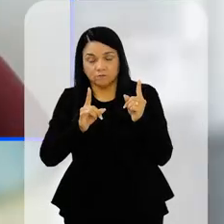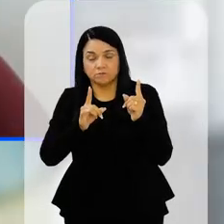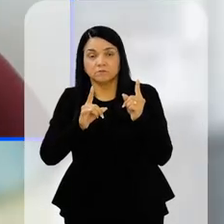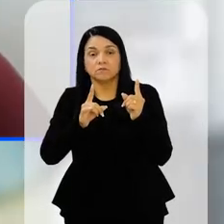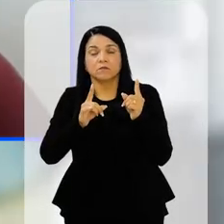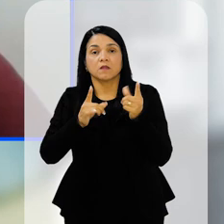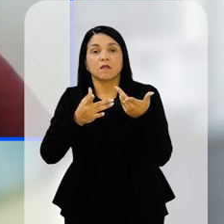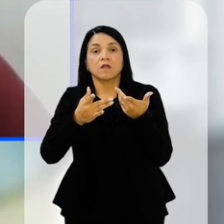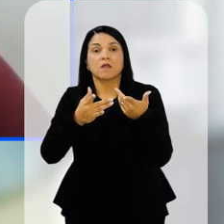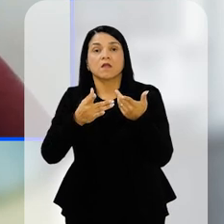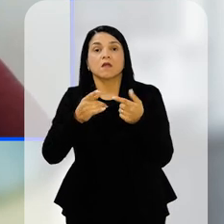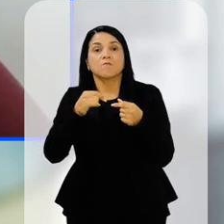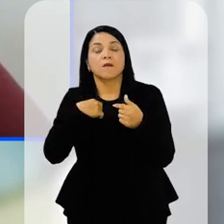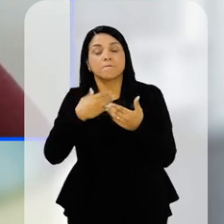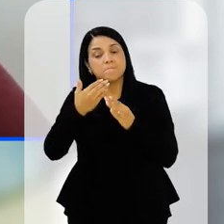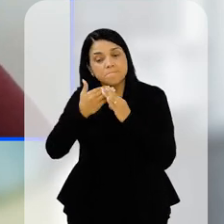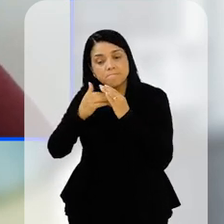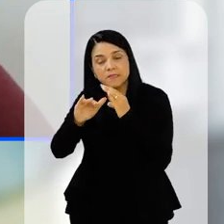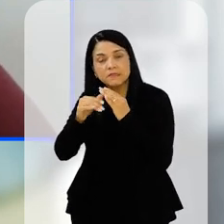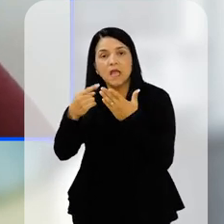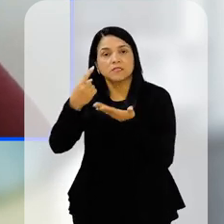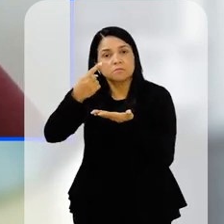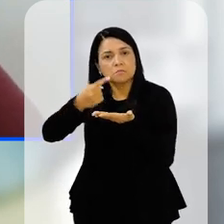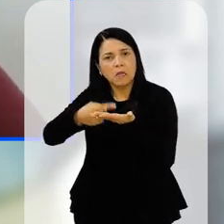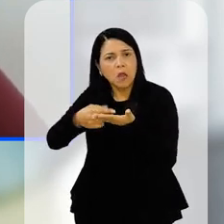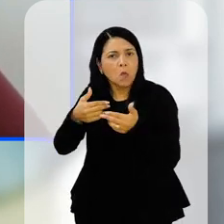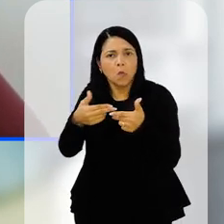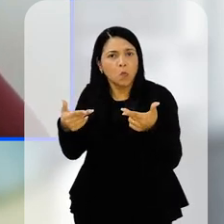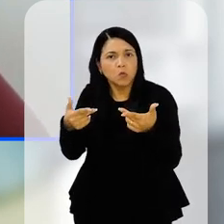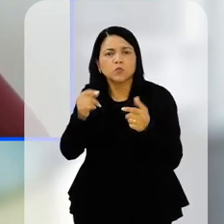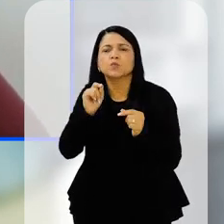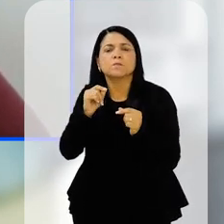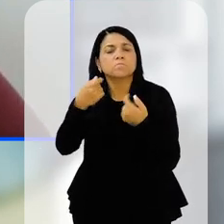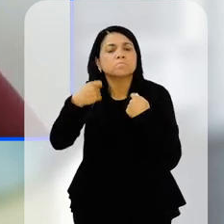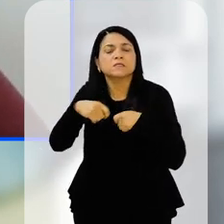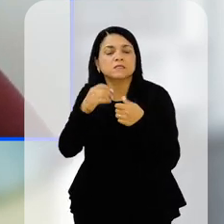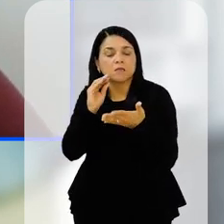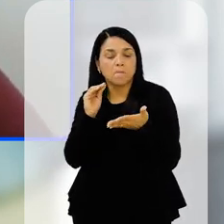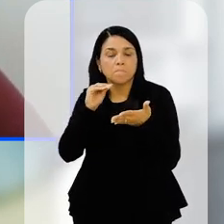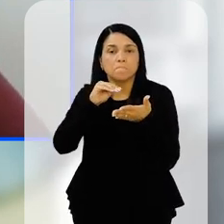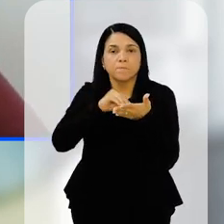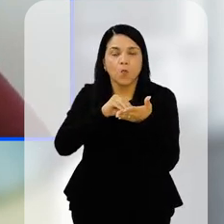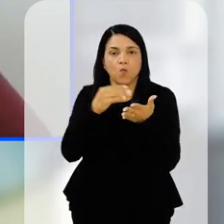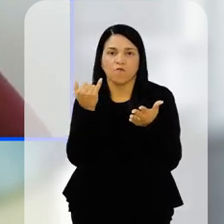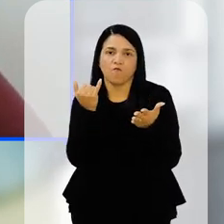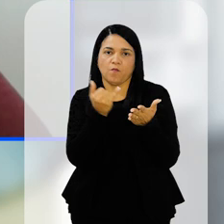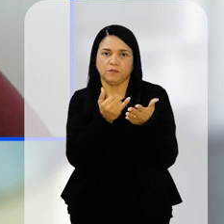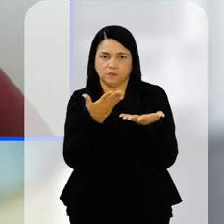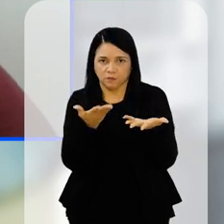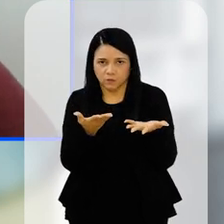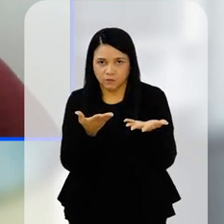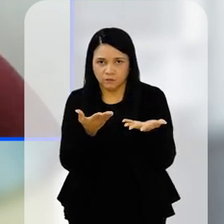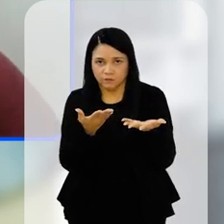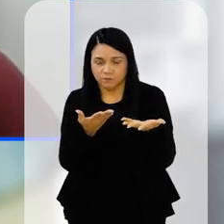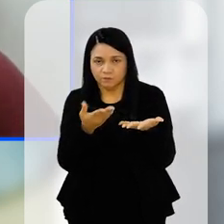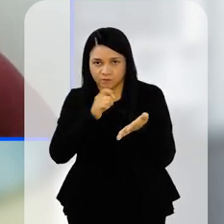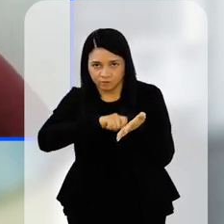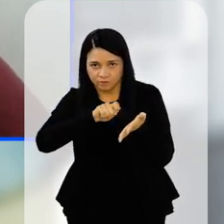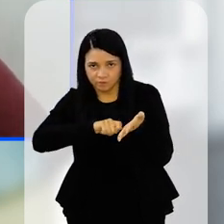Você vai mandar uma mensagem para agendar alguma coisa, o que você precisa falar, o que informações tem que estar lá? Então,